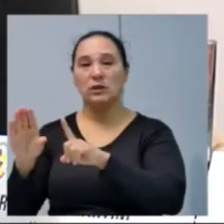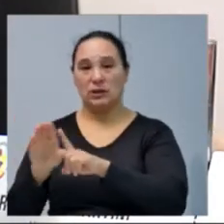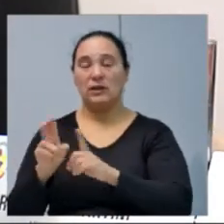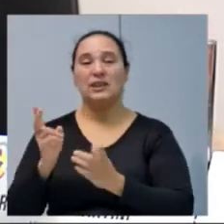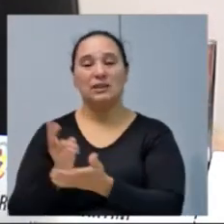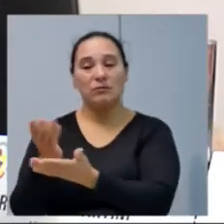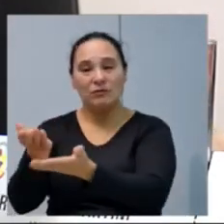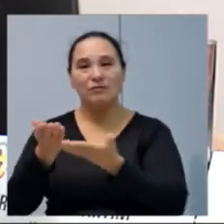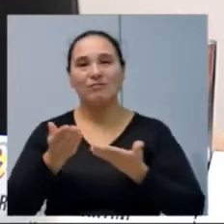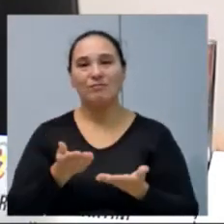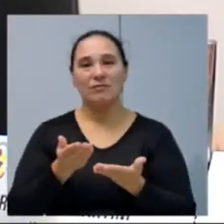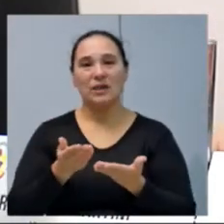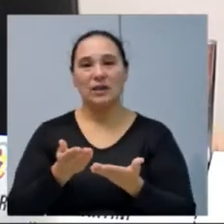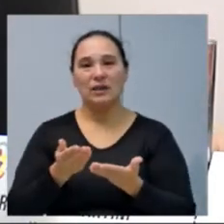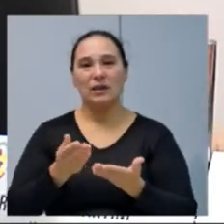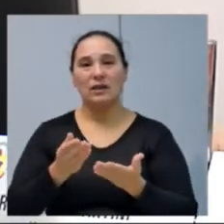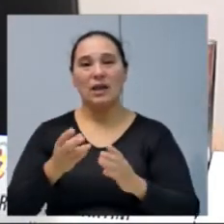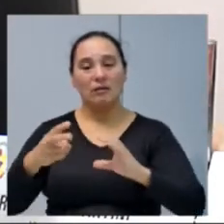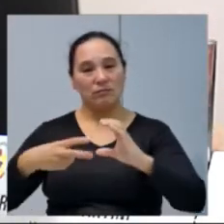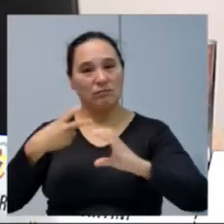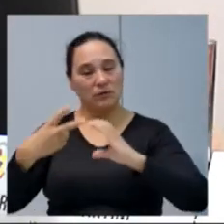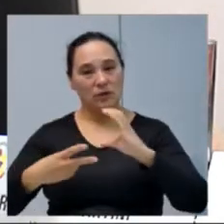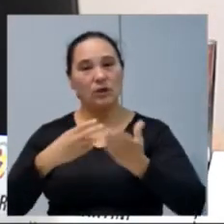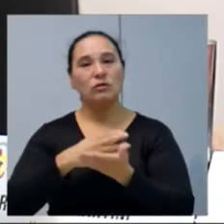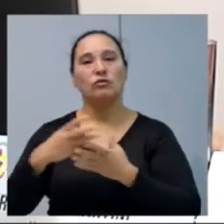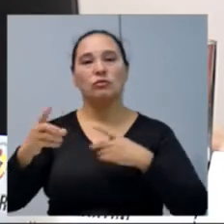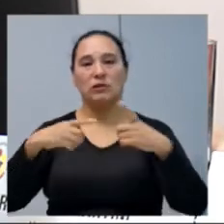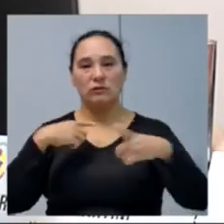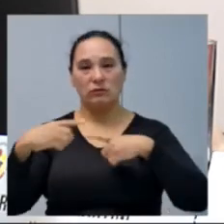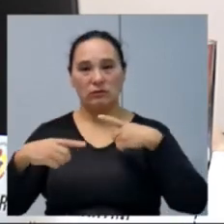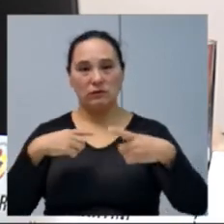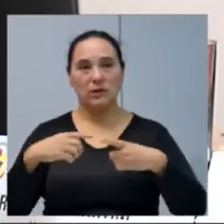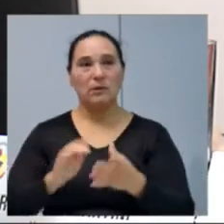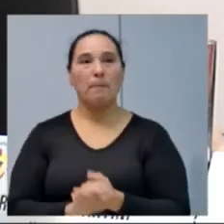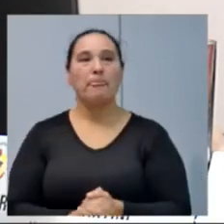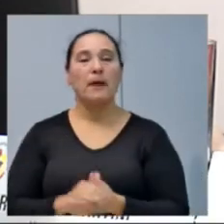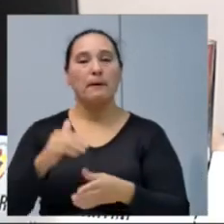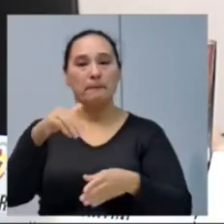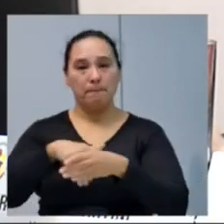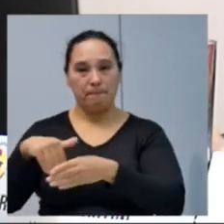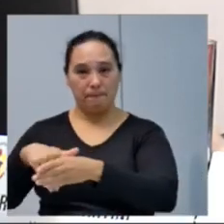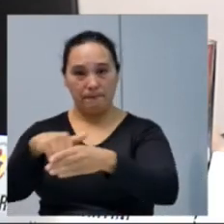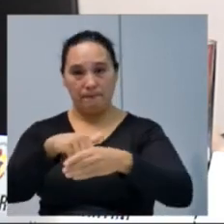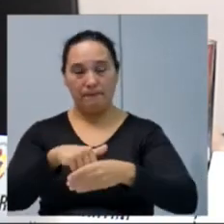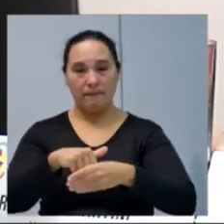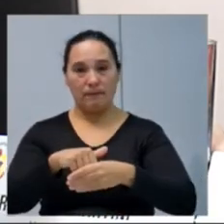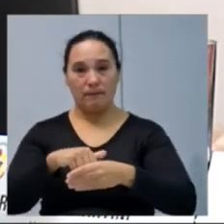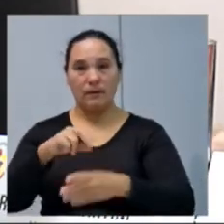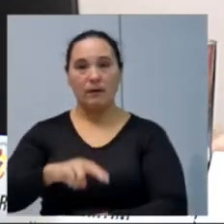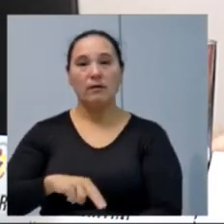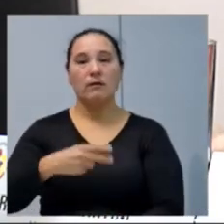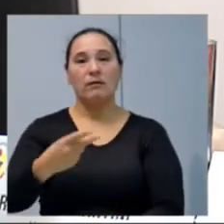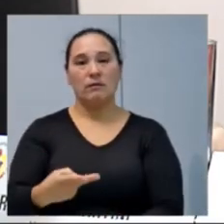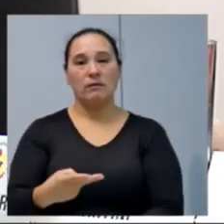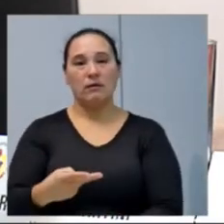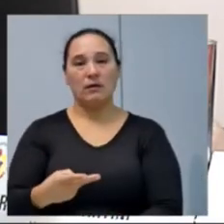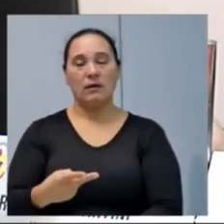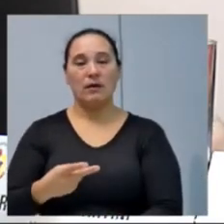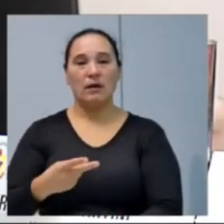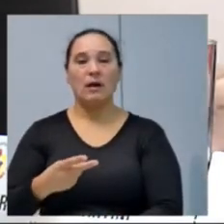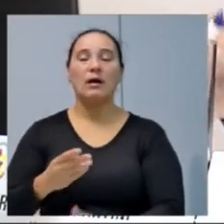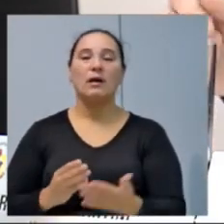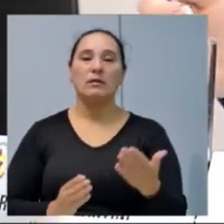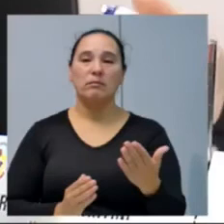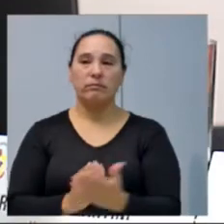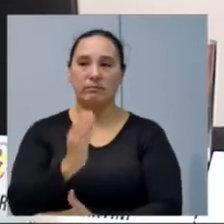sempre bem-vindos também a esta casa. Continua a discussão. em votação em os contrários se manifestem, então